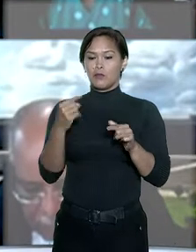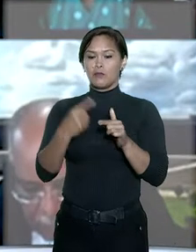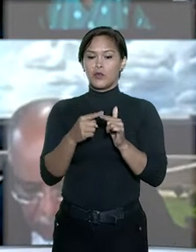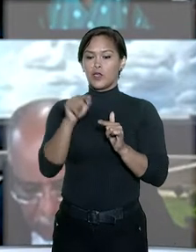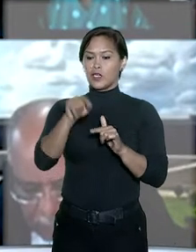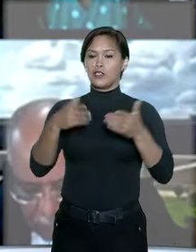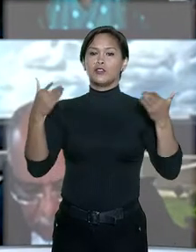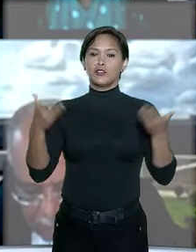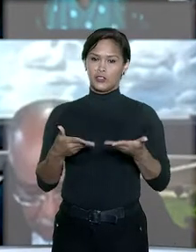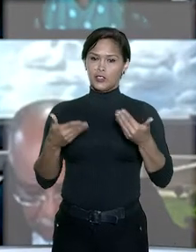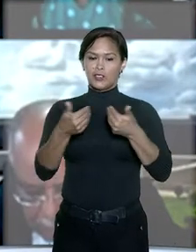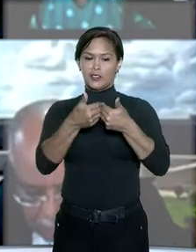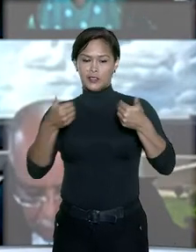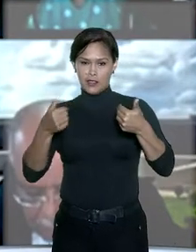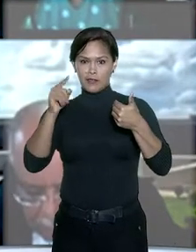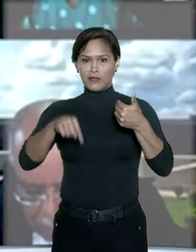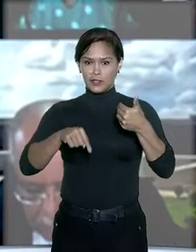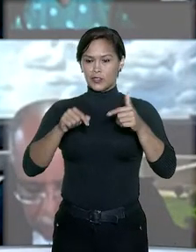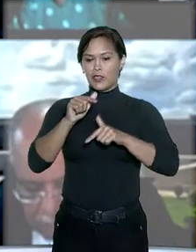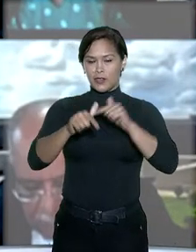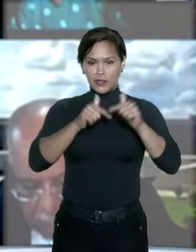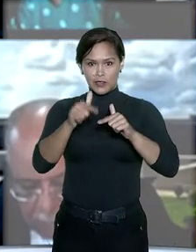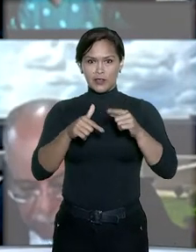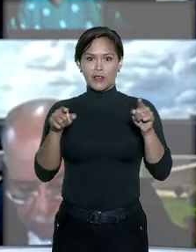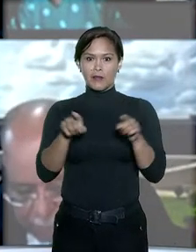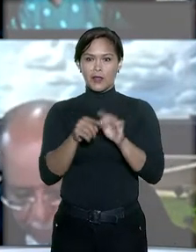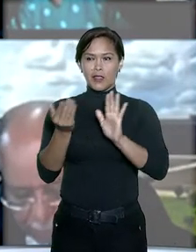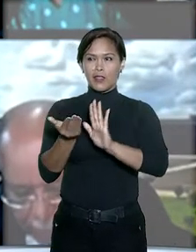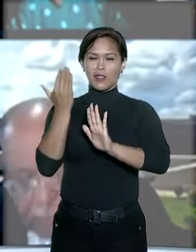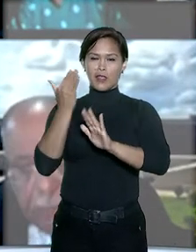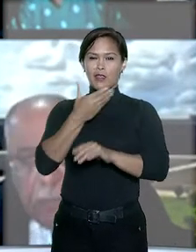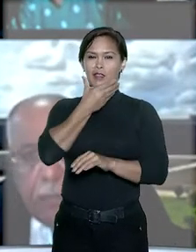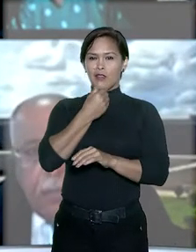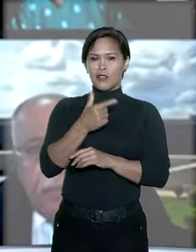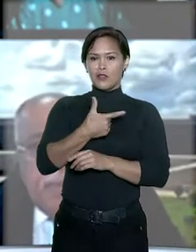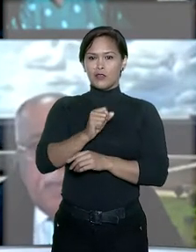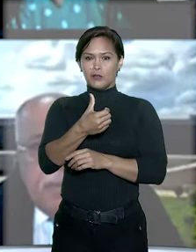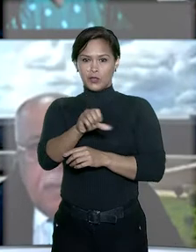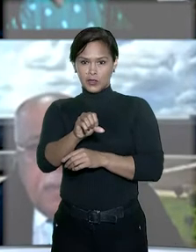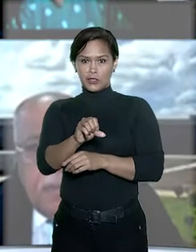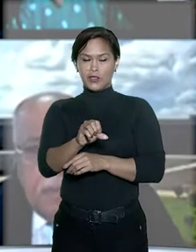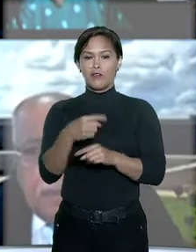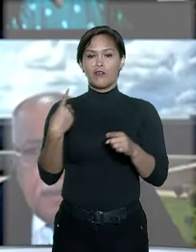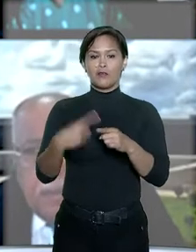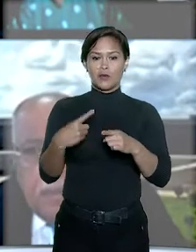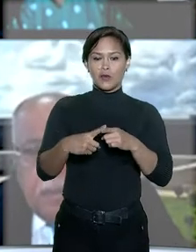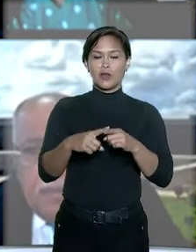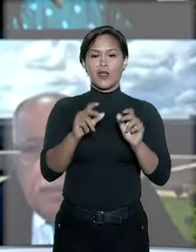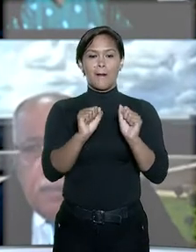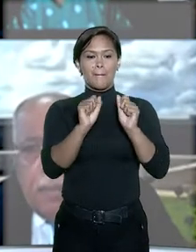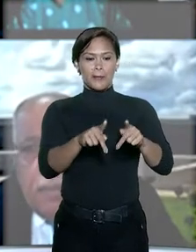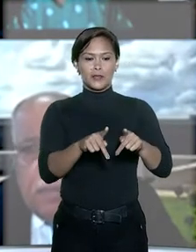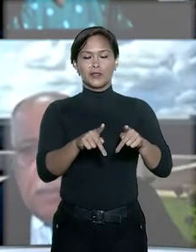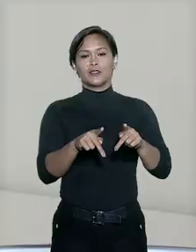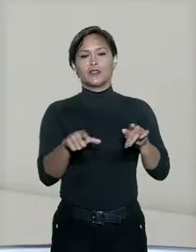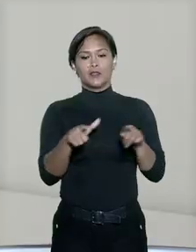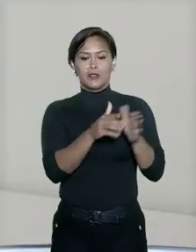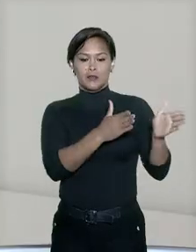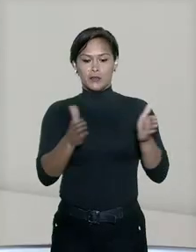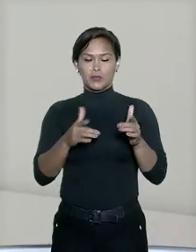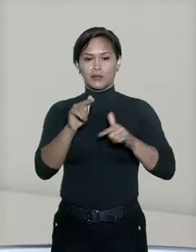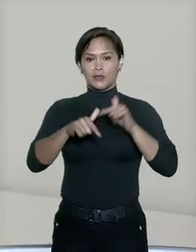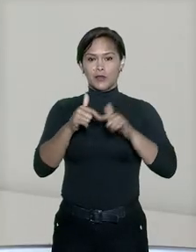eles já estavam afastados das funções desde dezembro de 2019 por conta da aposentadoria compulsória.